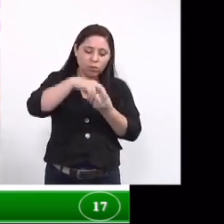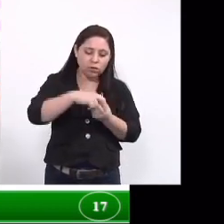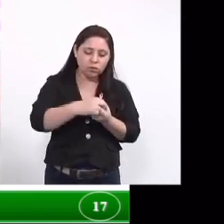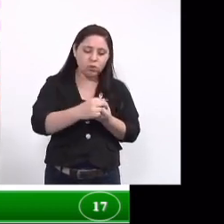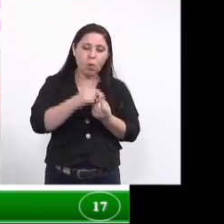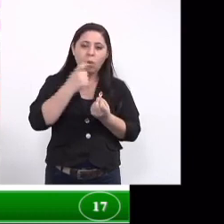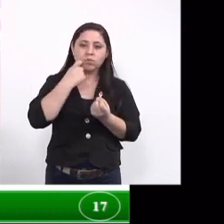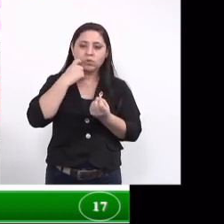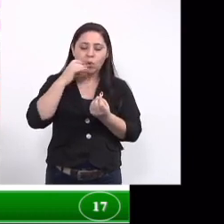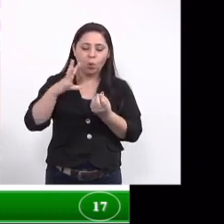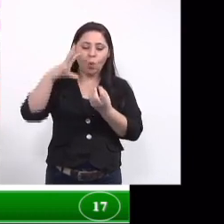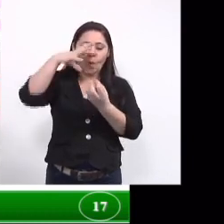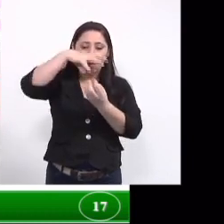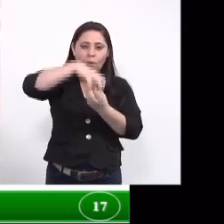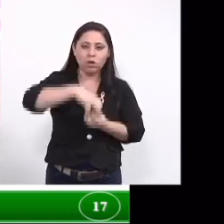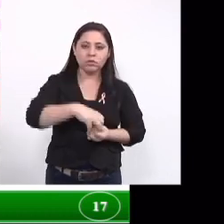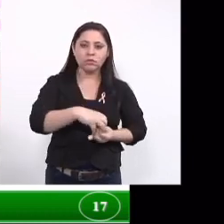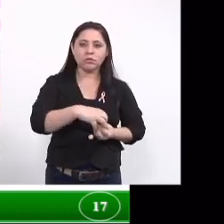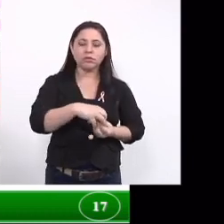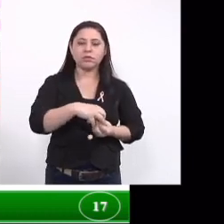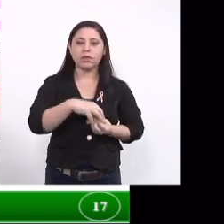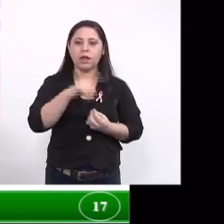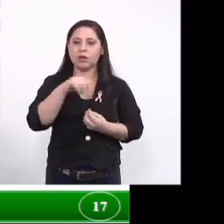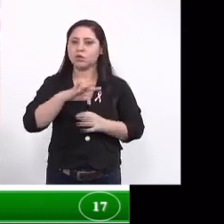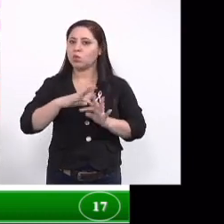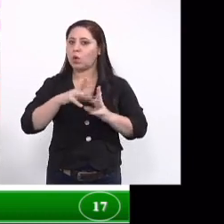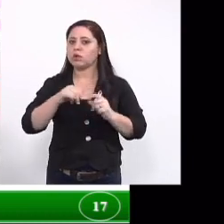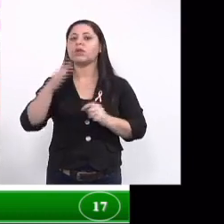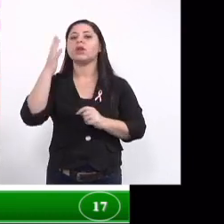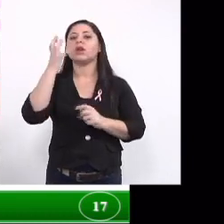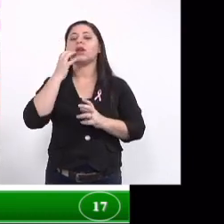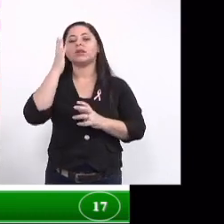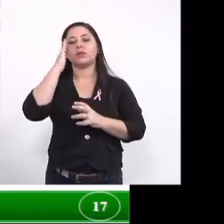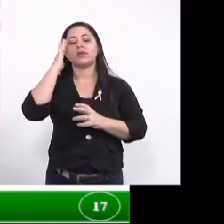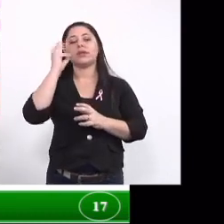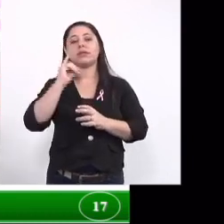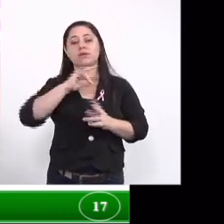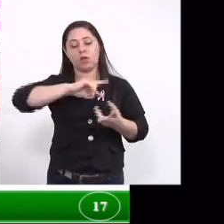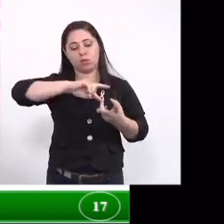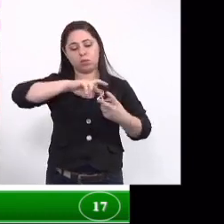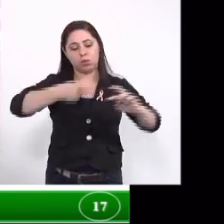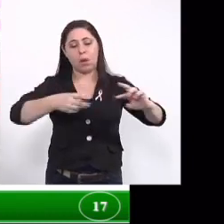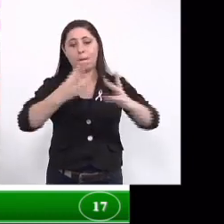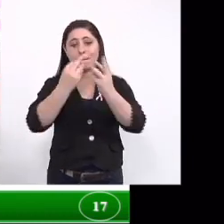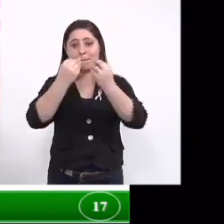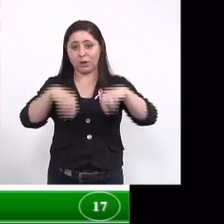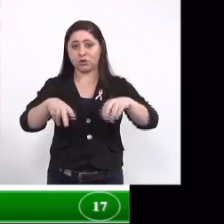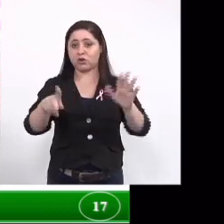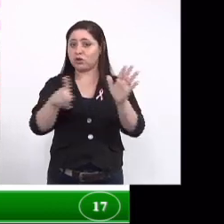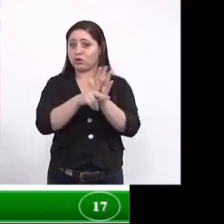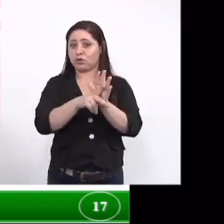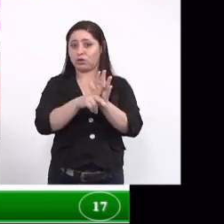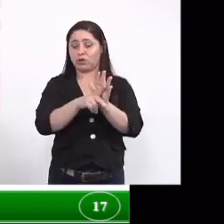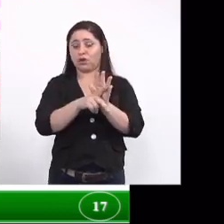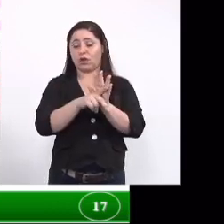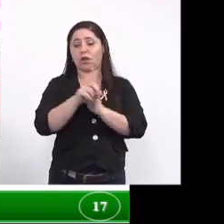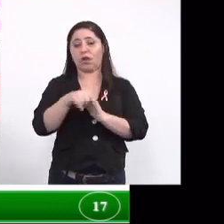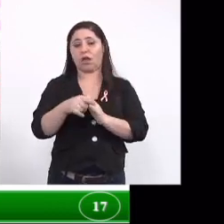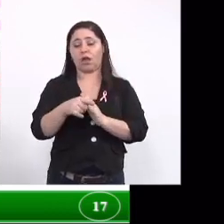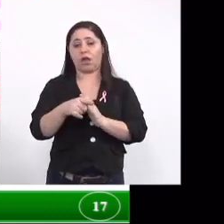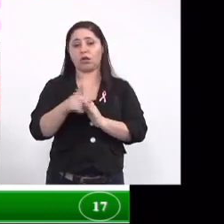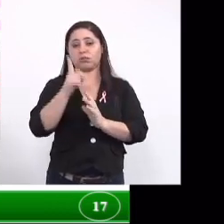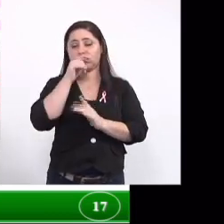os peixes consomem os microcrustáceos ou seja nós queremos verificar se vai causar algum dano na cadeia trófica desses organismos